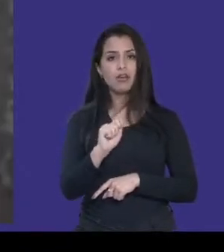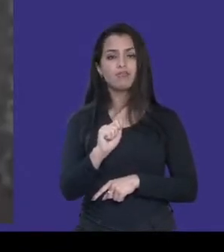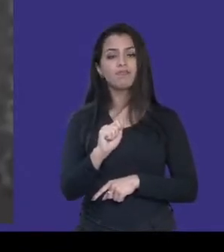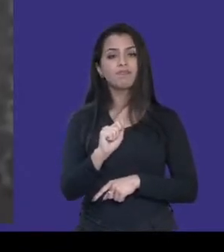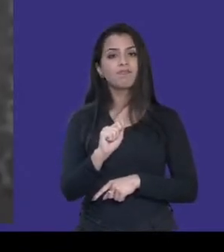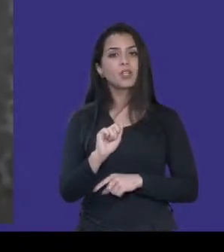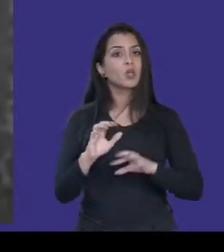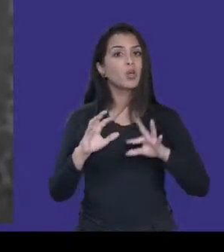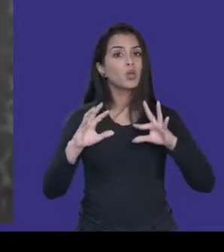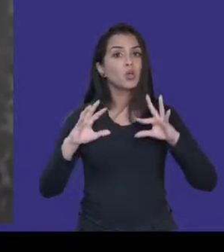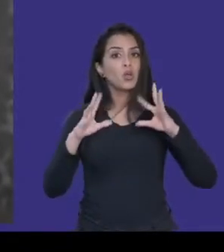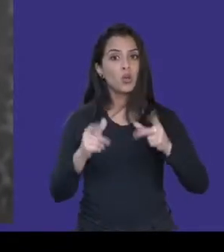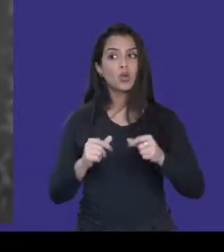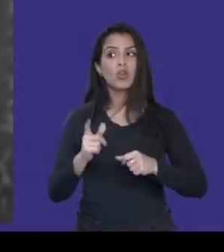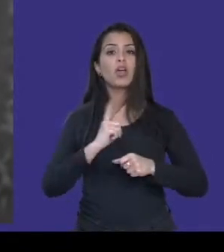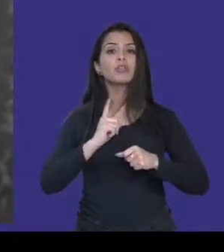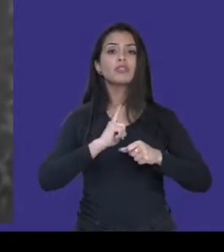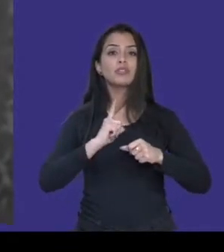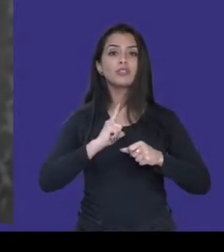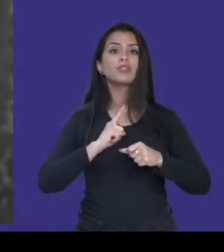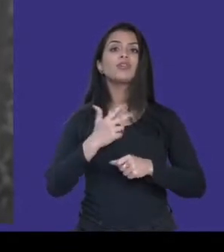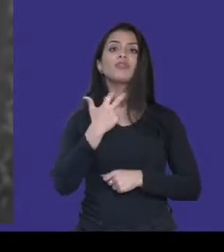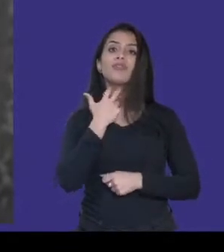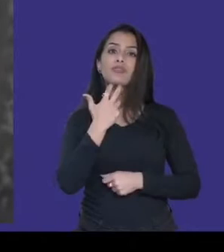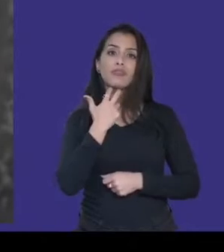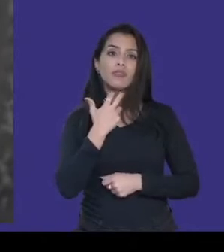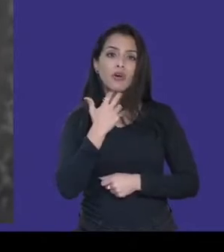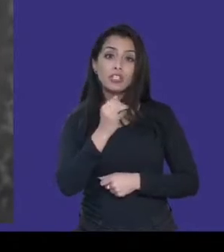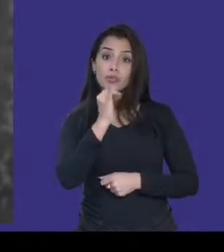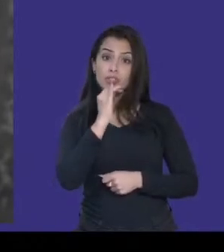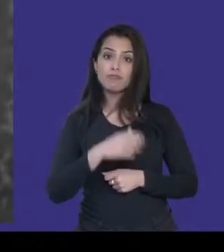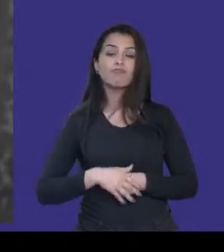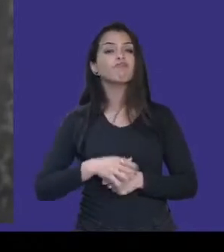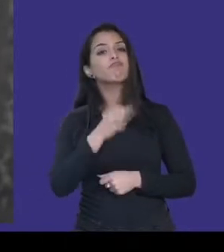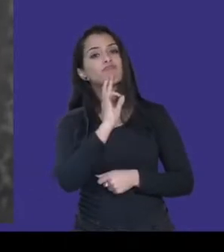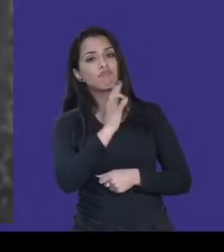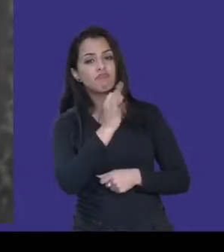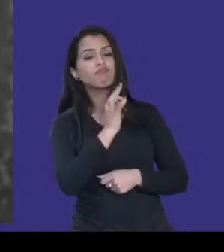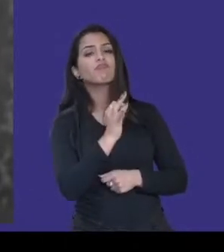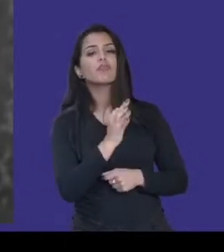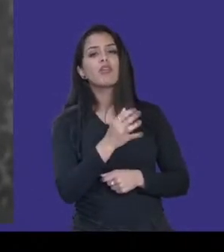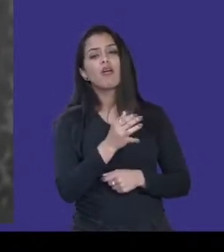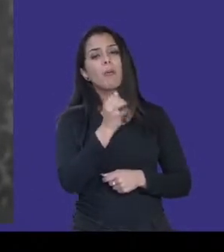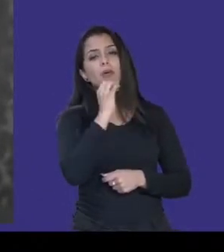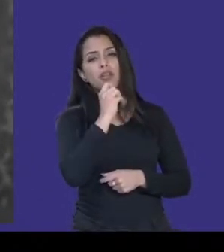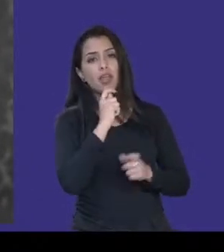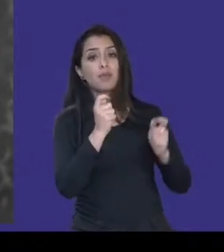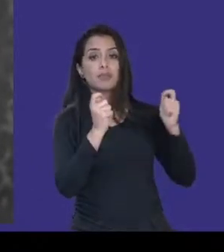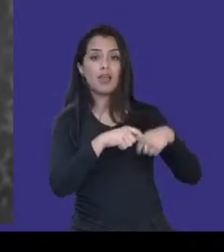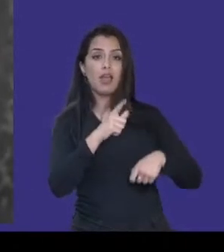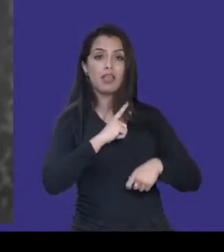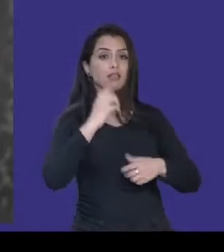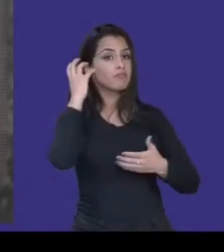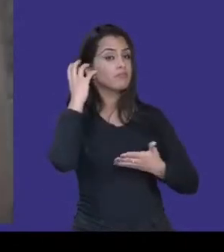tudo que foi o controle de voz, por exemplo. E uma boa opção de acessibilidade ali para o podcast é criar a versão em